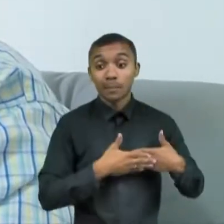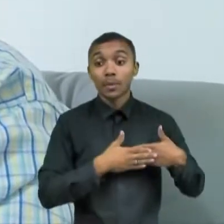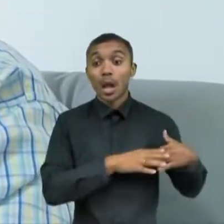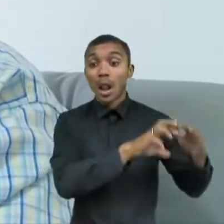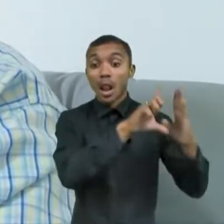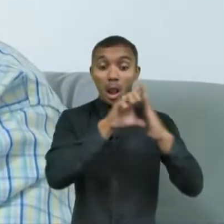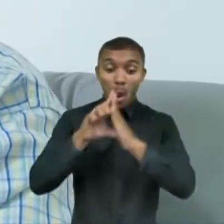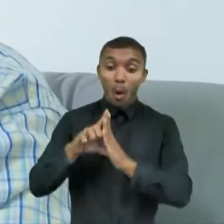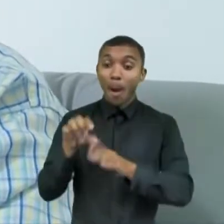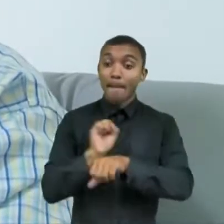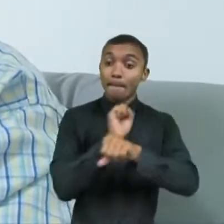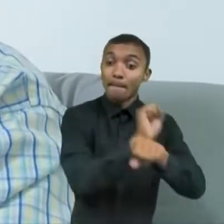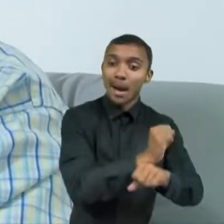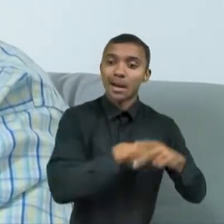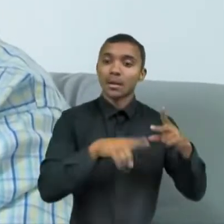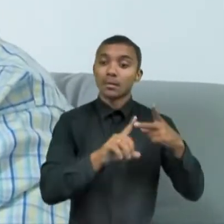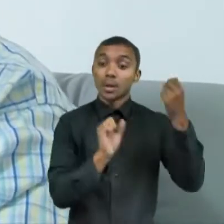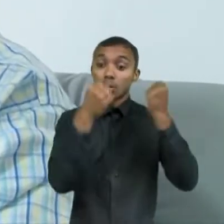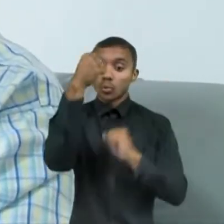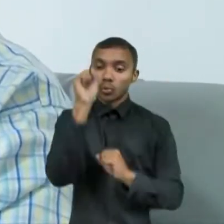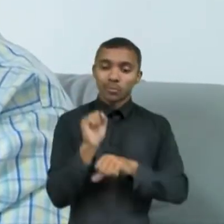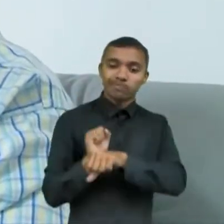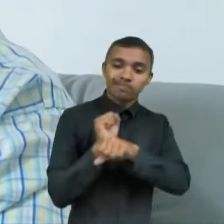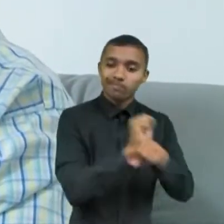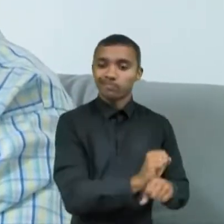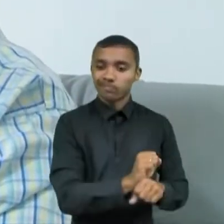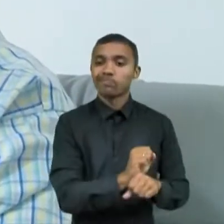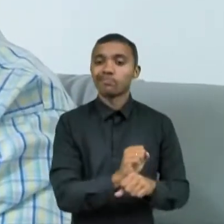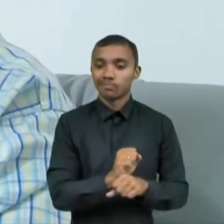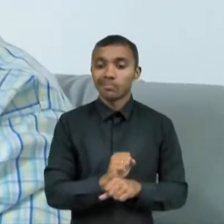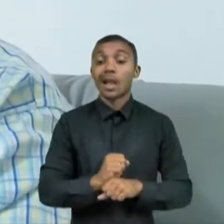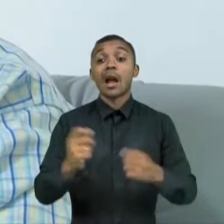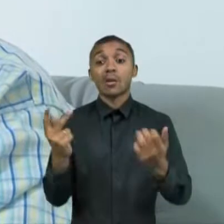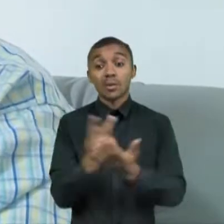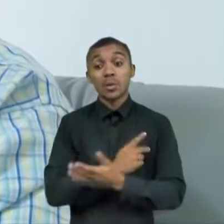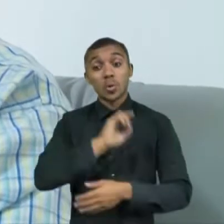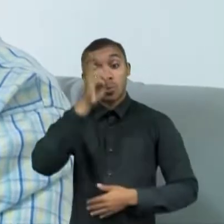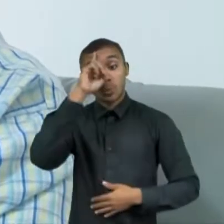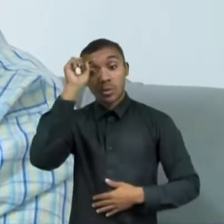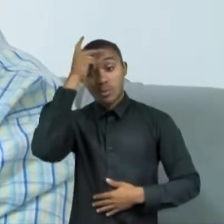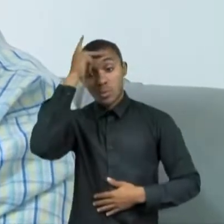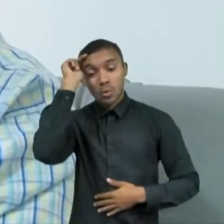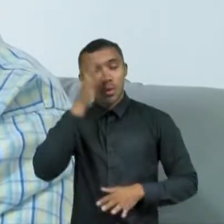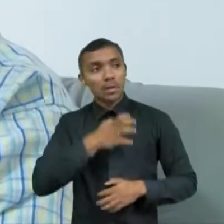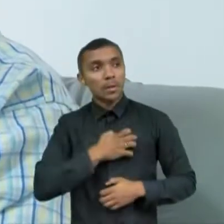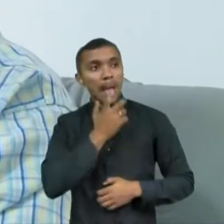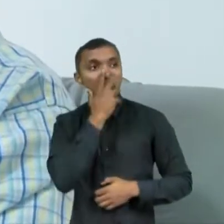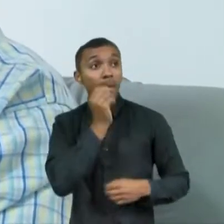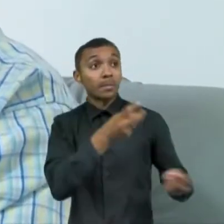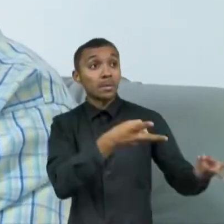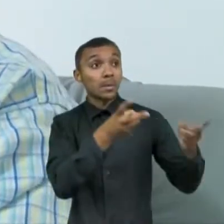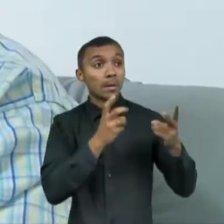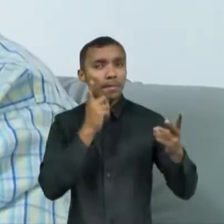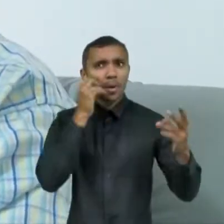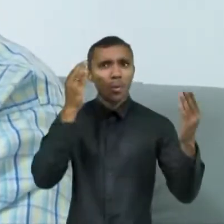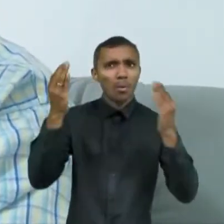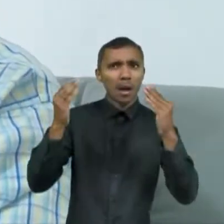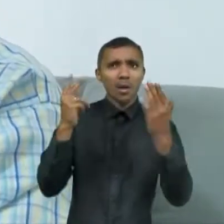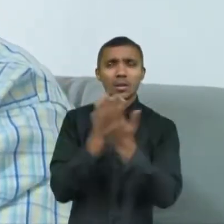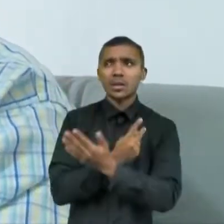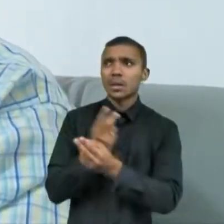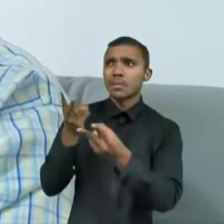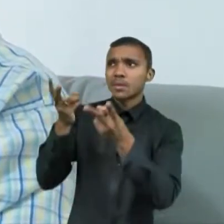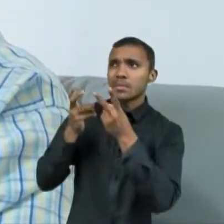tinha uma paralisação dos serviços, indústria, isso realmente repercute no dia a dia das pessoas. Então, quando nós falamos aí que houve realmente uma queda de renda,